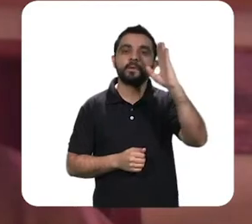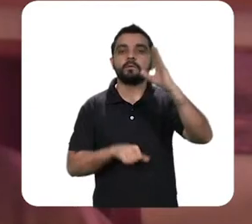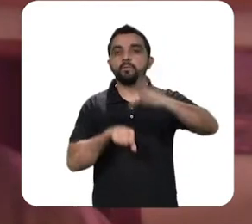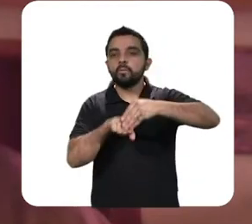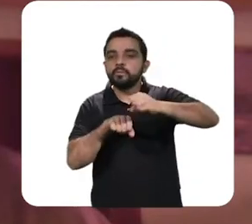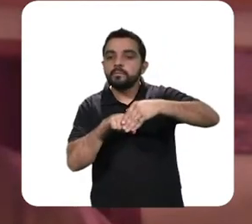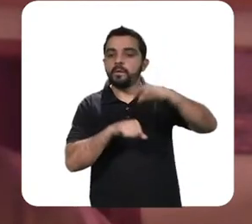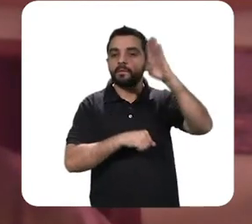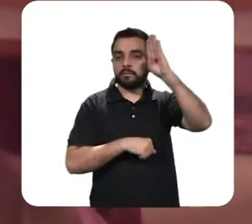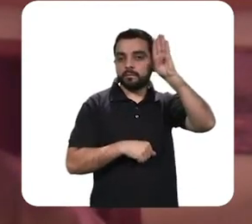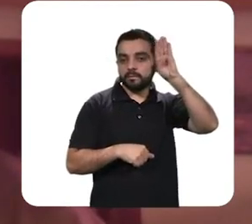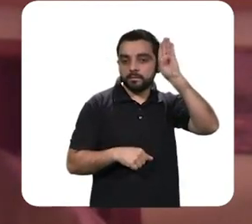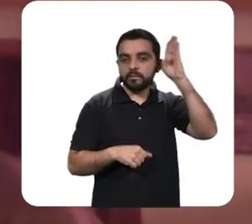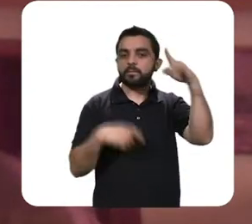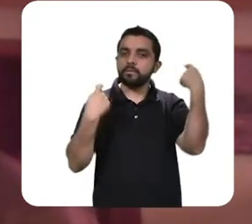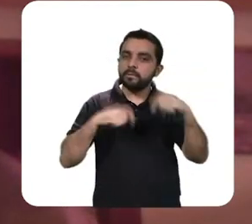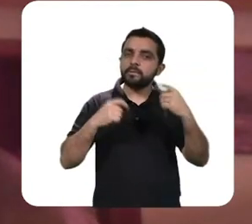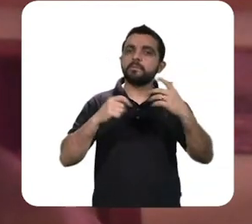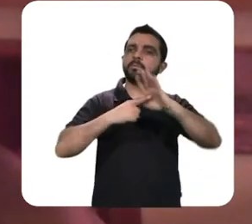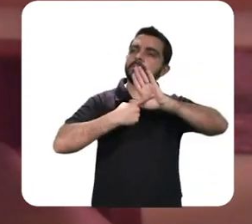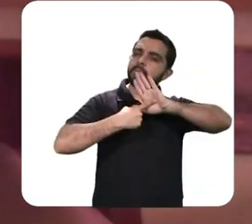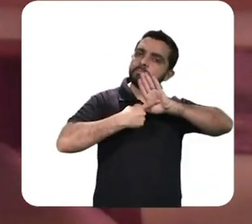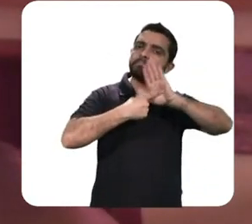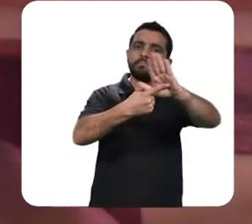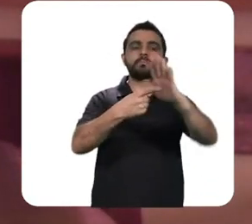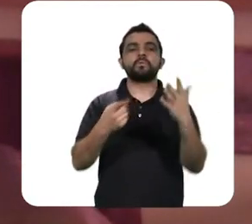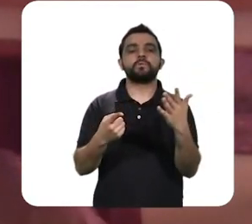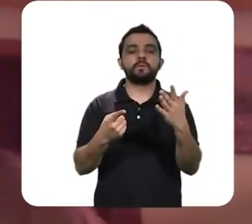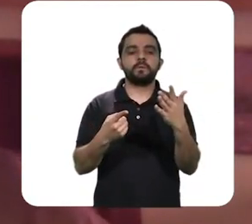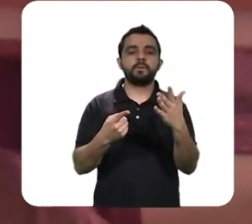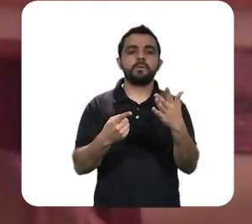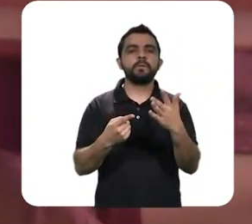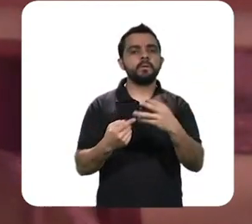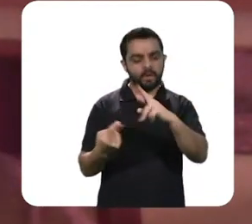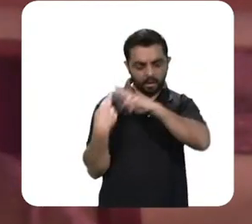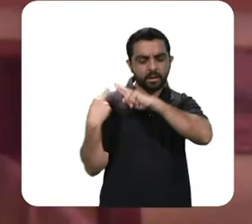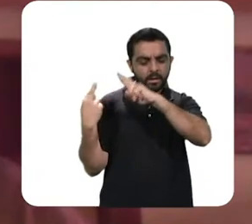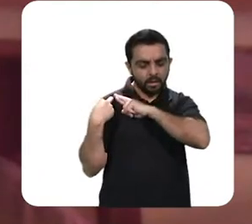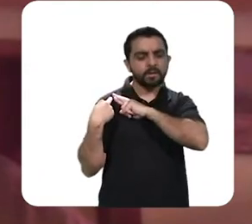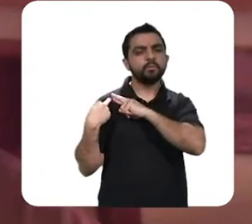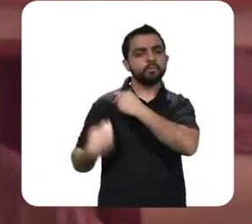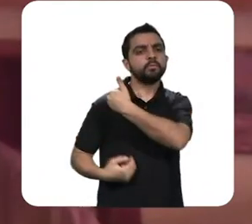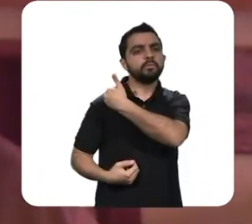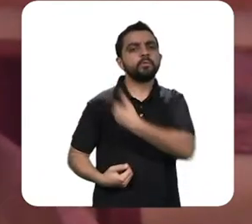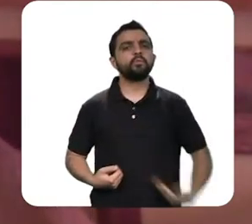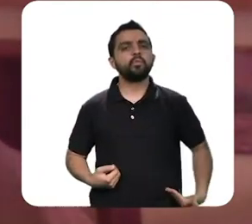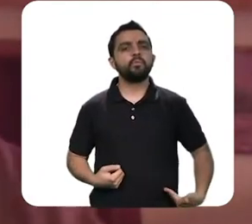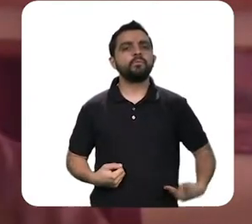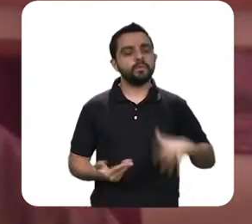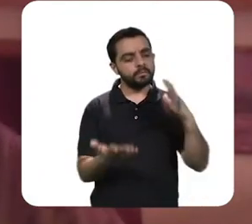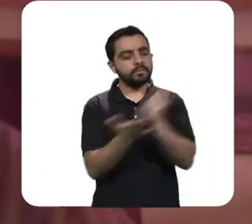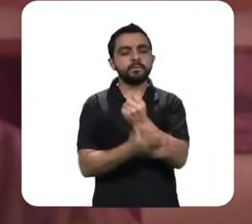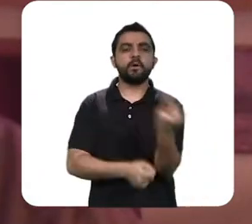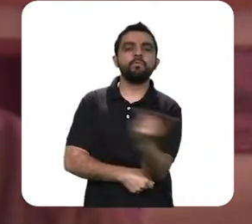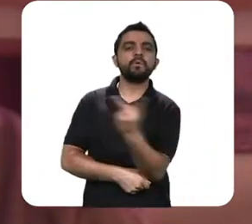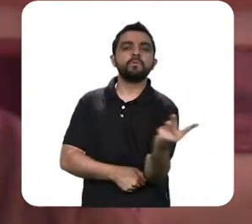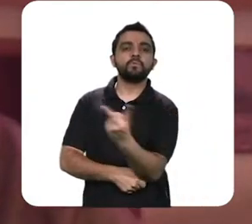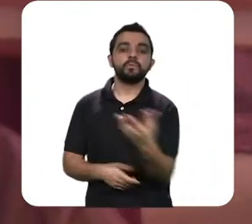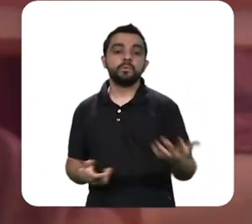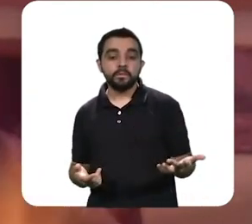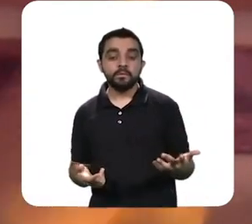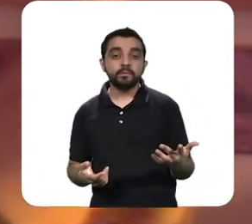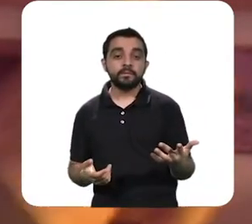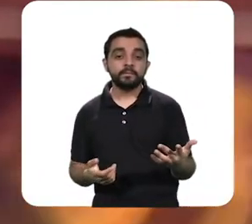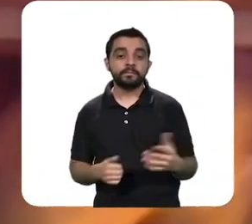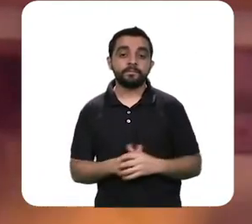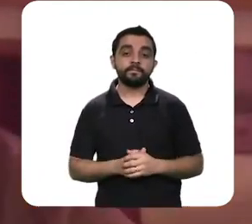instrução temos que denunciar com veemência é dever do poder público salvar ambas as coisas eu gostaria de chamar